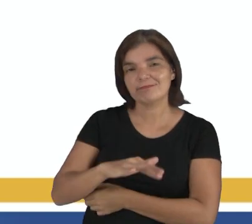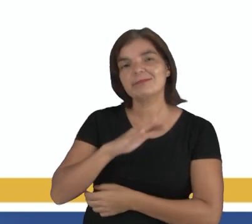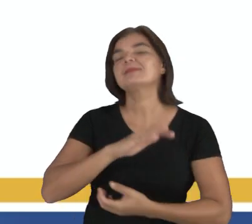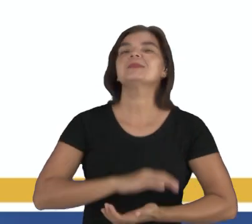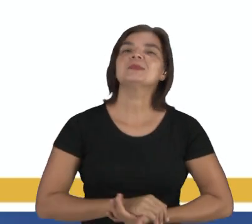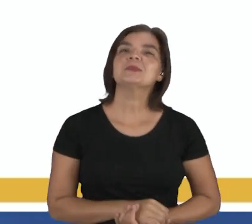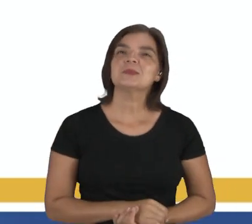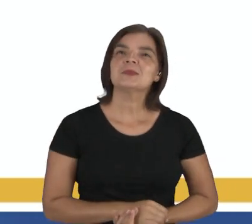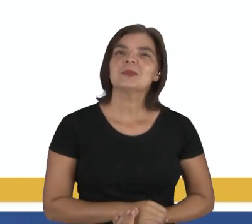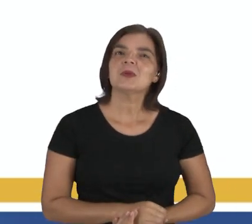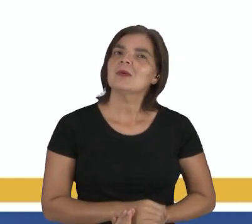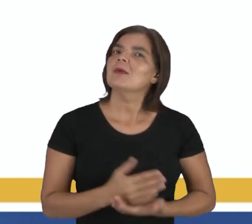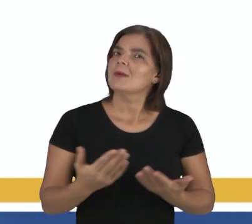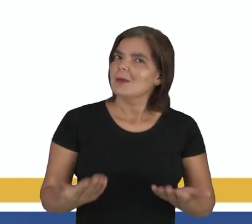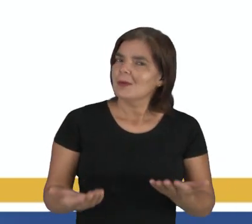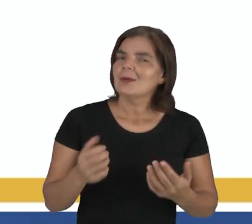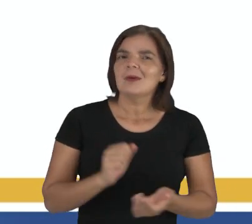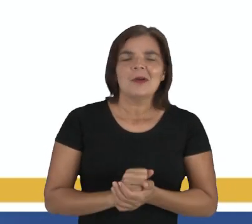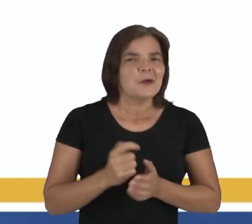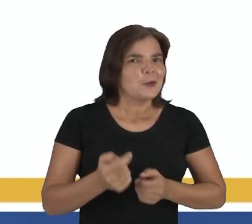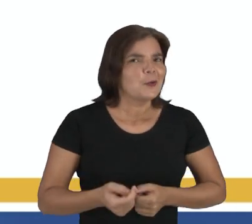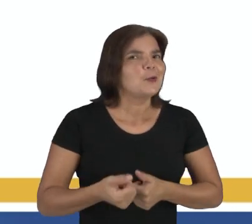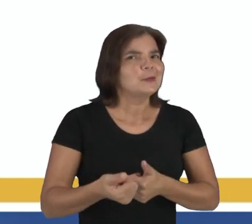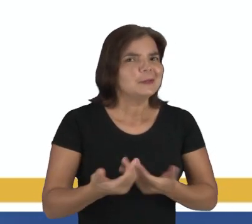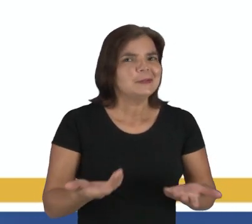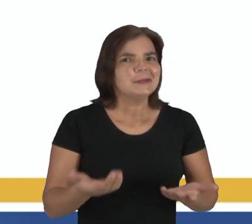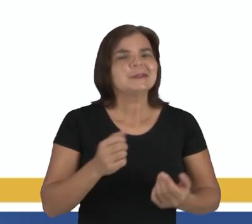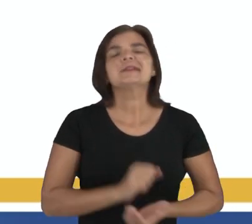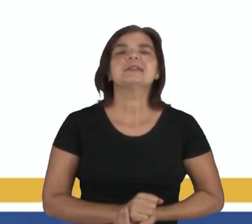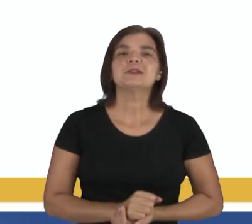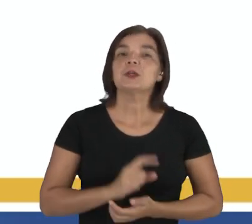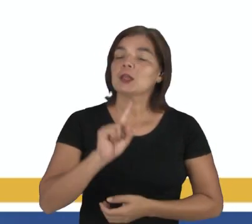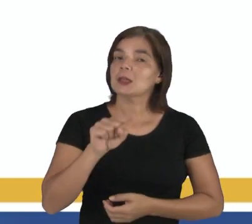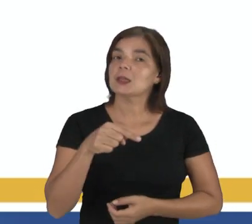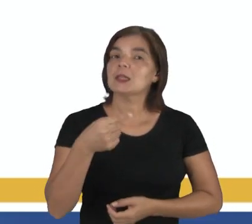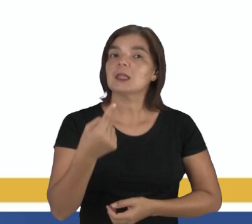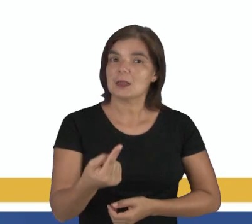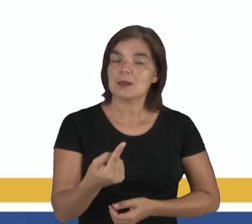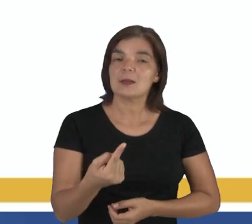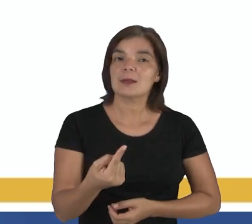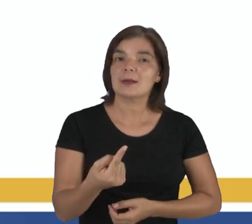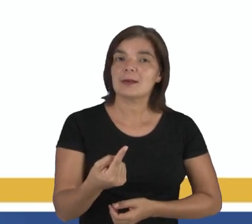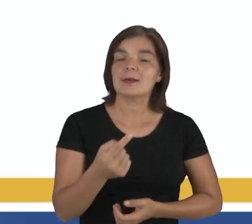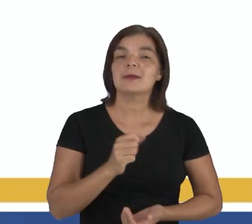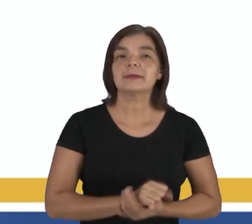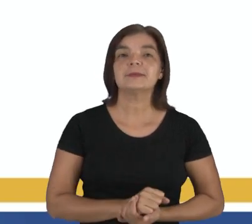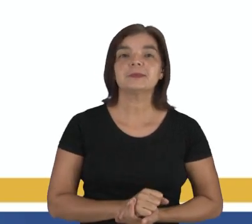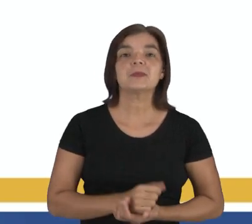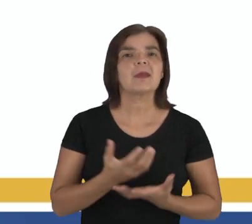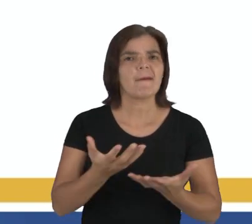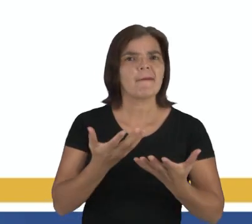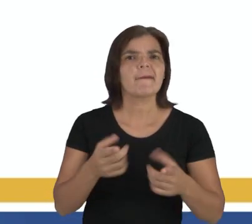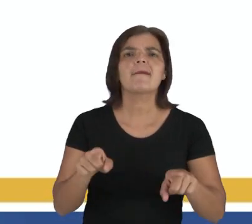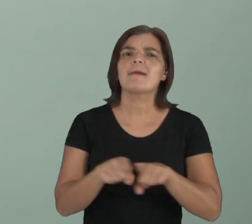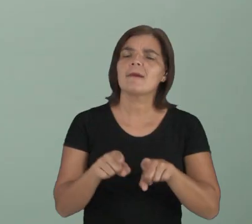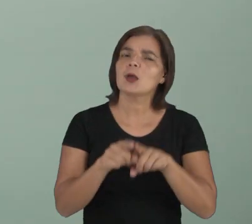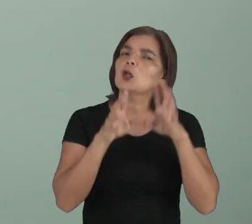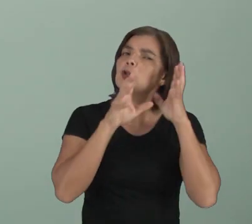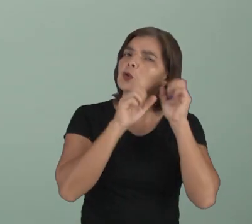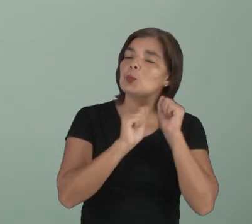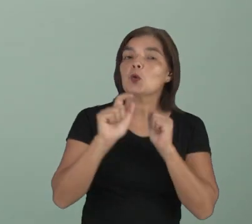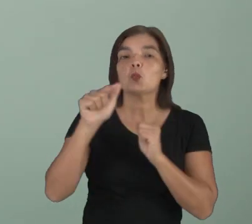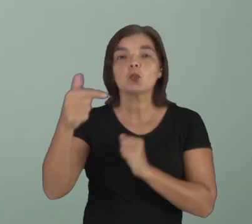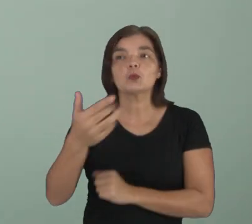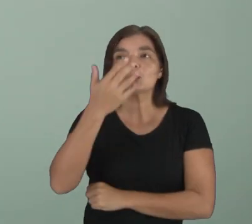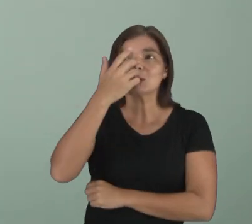crianças. Olha só essa pista que ele nos deixou. Ele diz que depois ela quer dormir como as